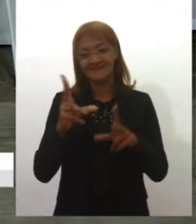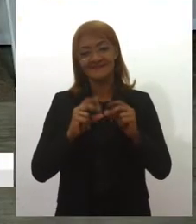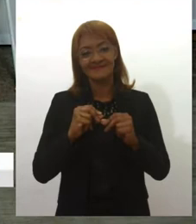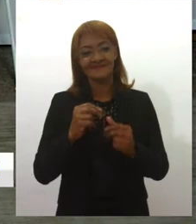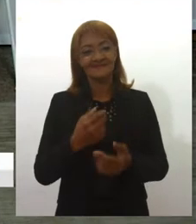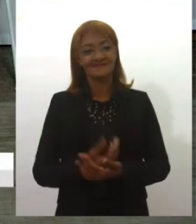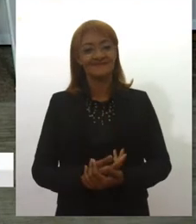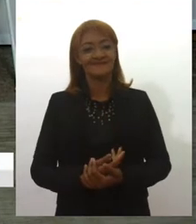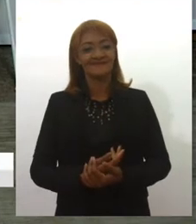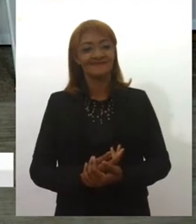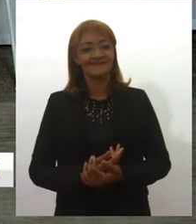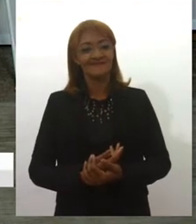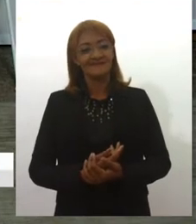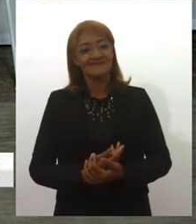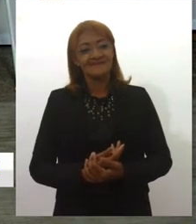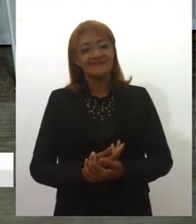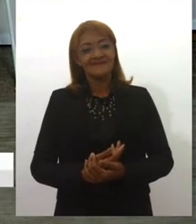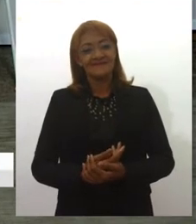Seria muito bem-vindo.